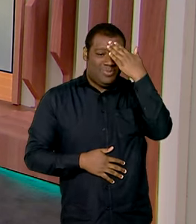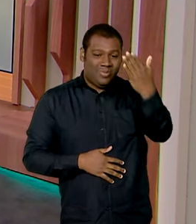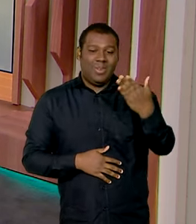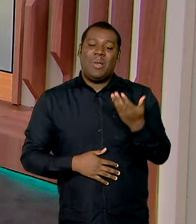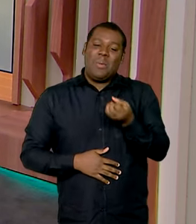trabalho para o senhor.